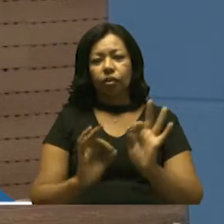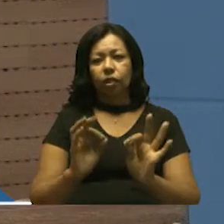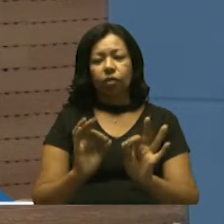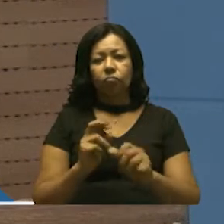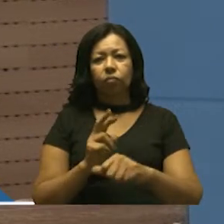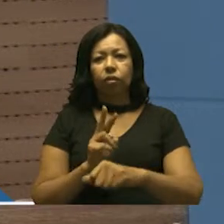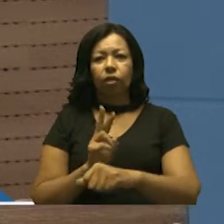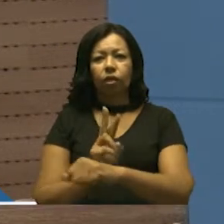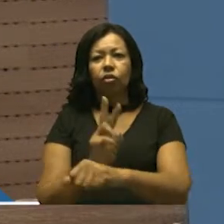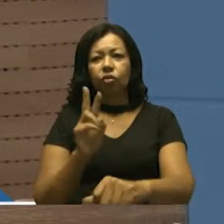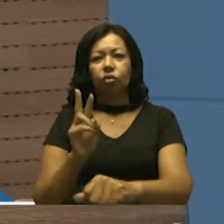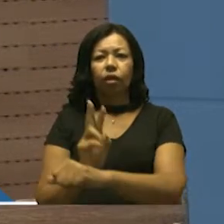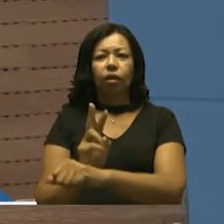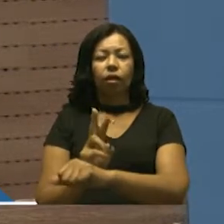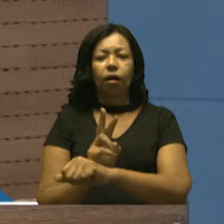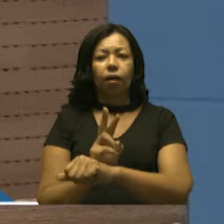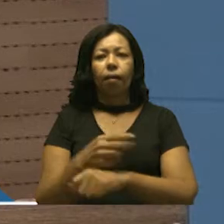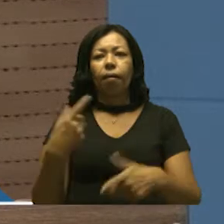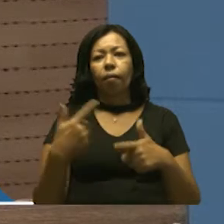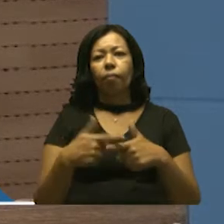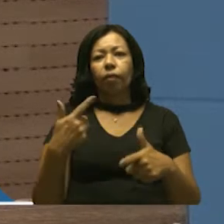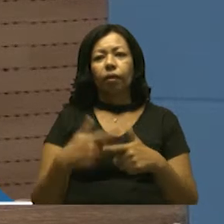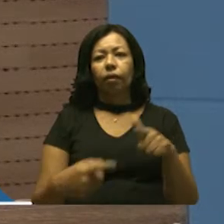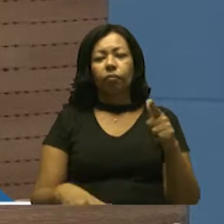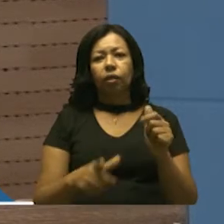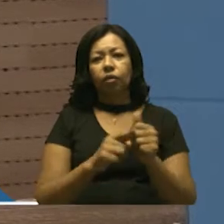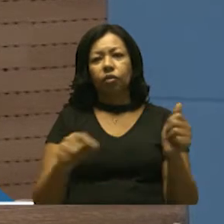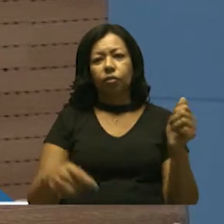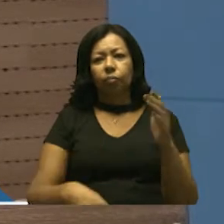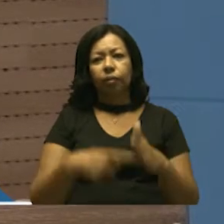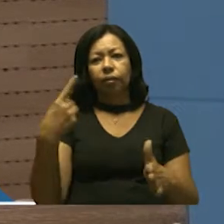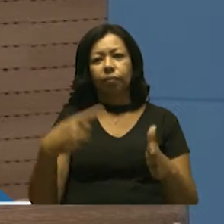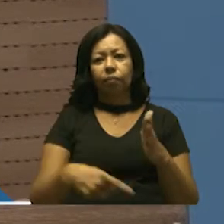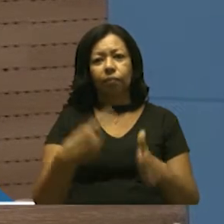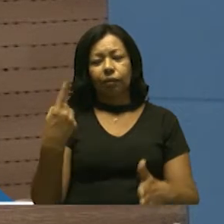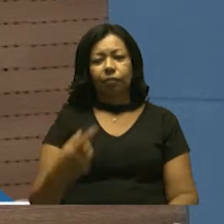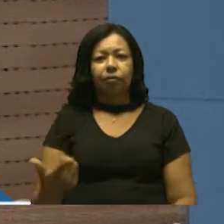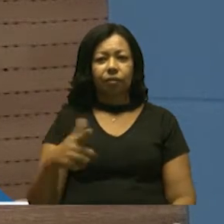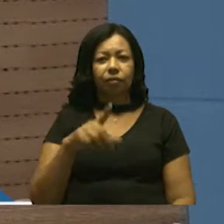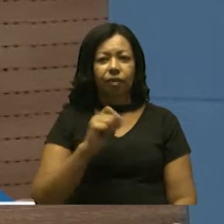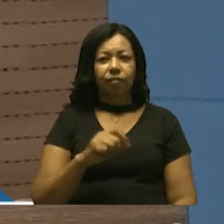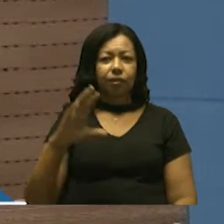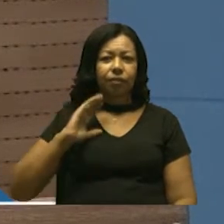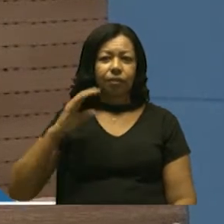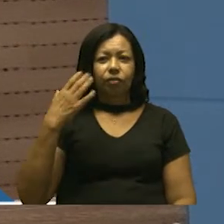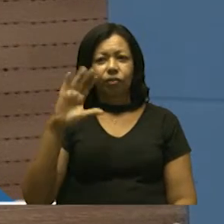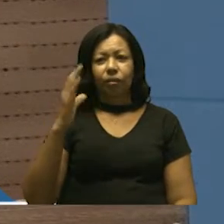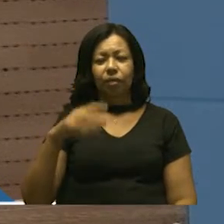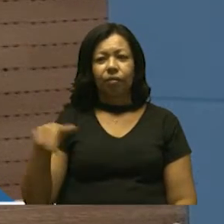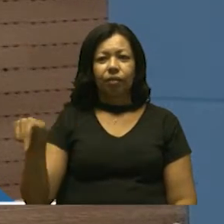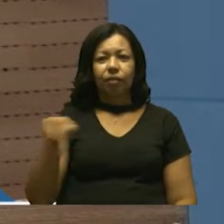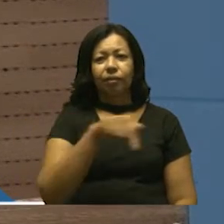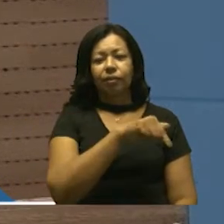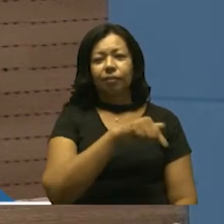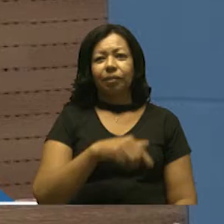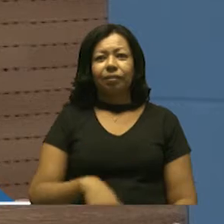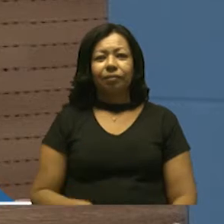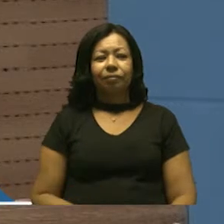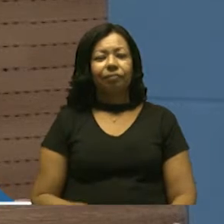contribuirá. É, porque no artigo primeiro fica instituído, no âmbito do município de Cubatão, a Semana